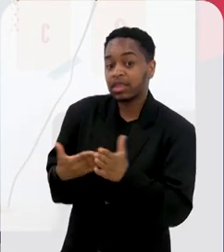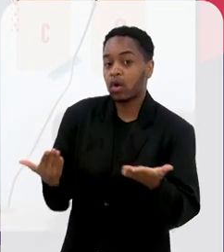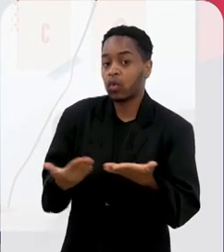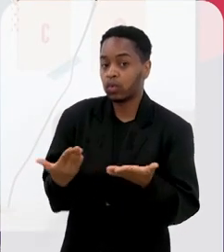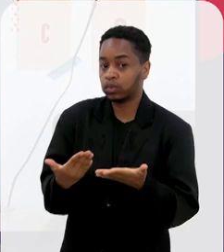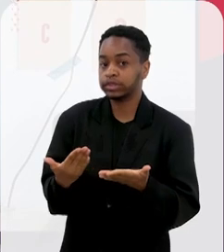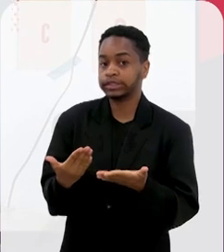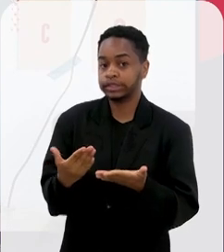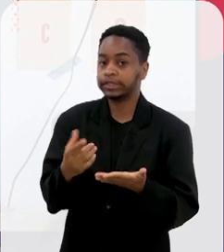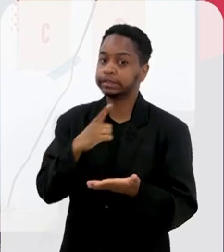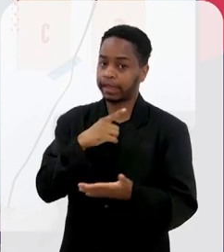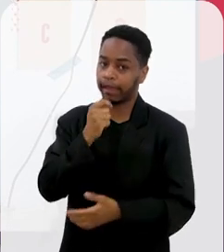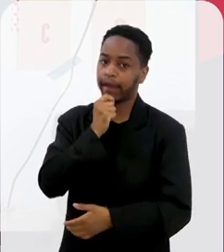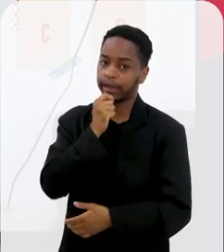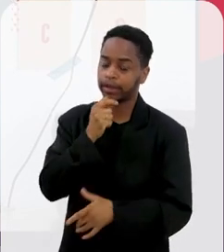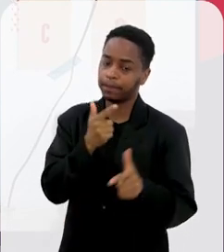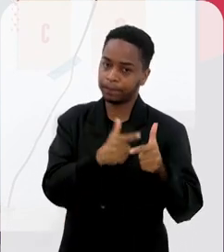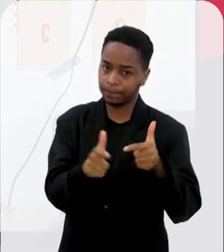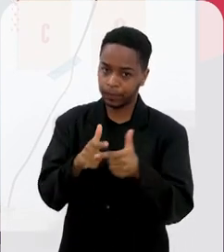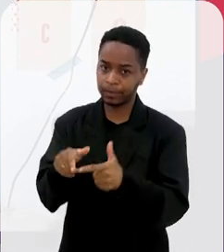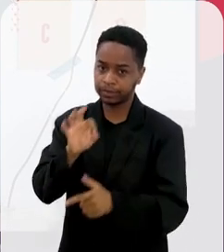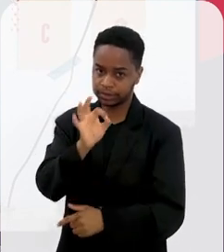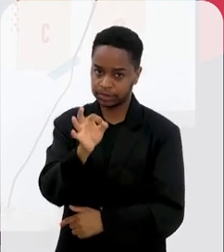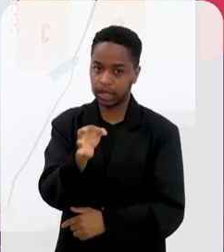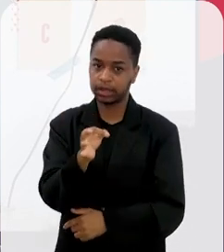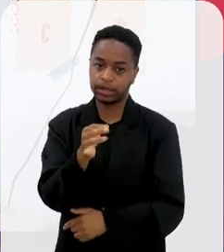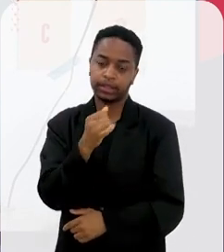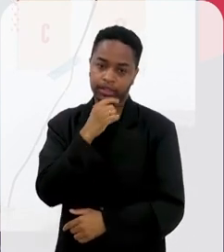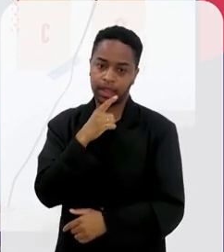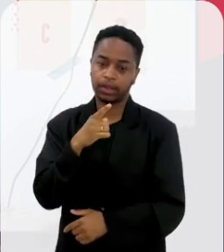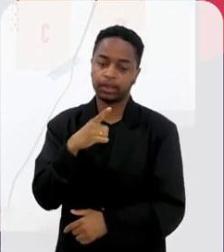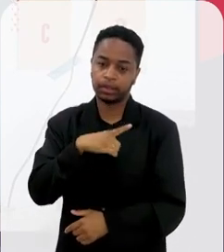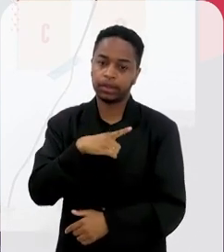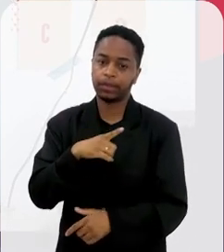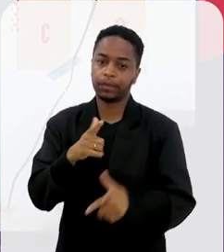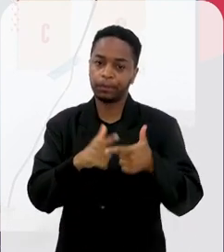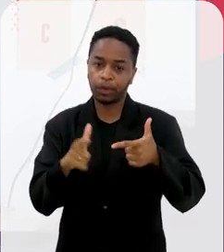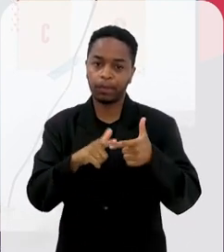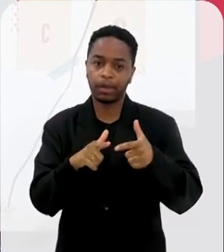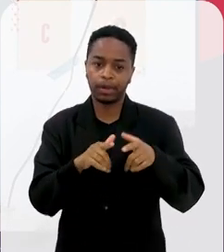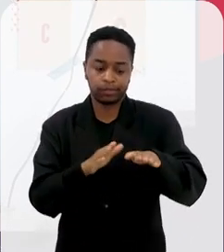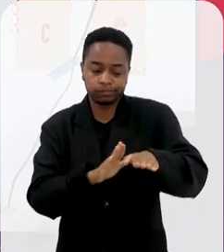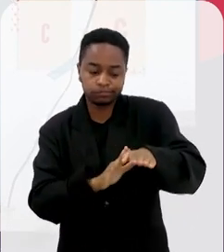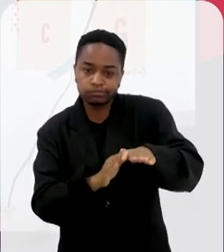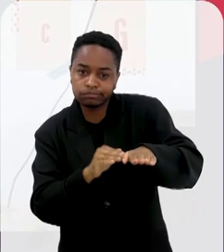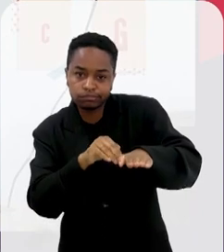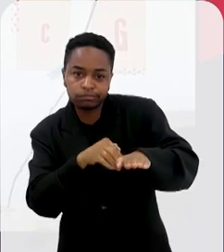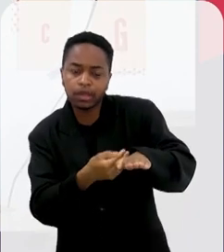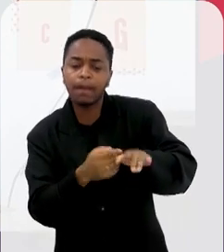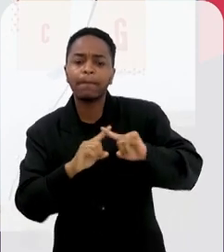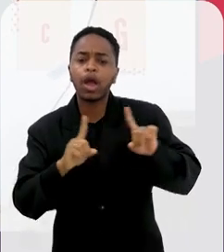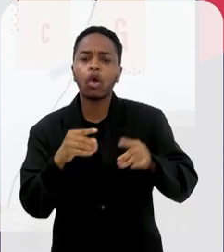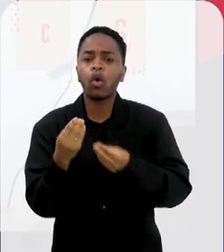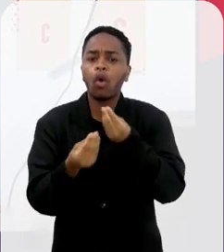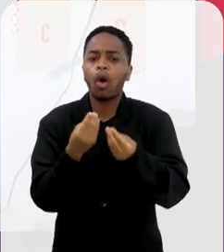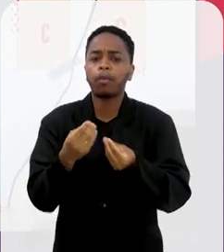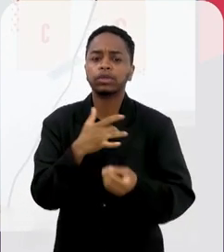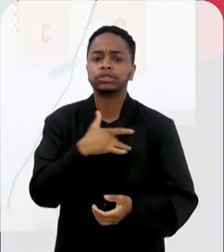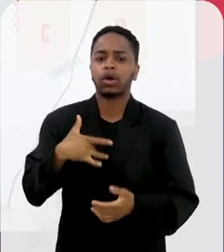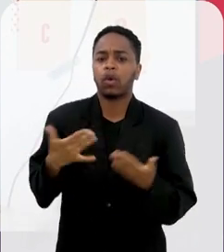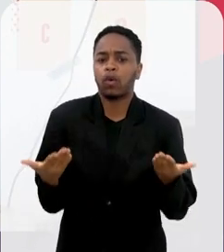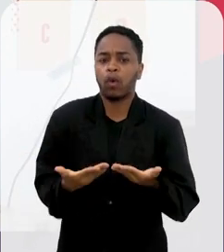que até hoje você convive aí com alguns problemas, né? Além do problema do calcanhar, você... como que está a sua